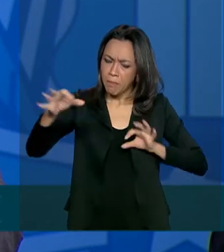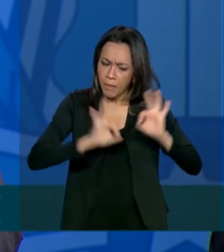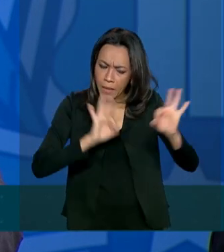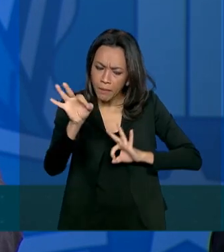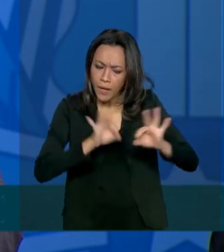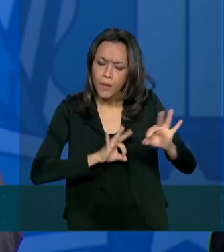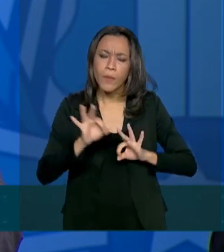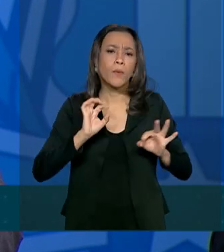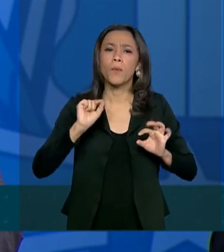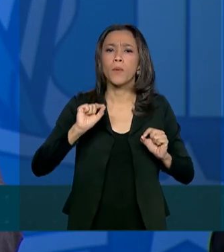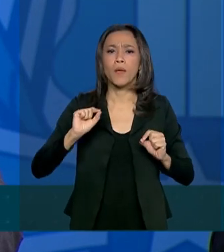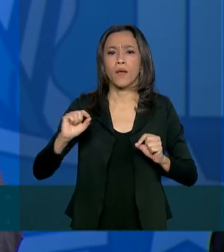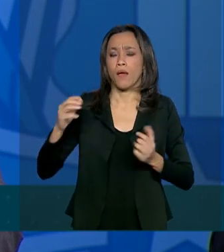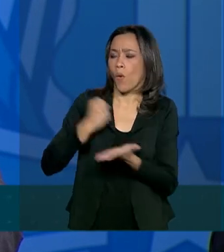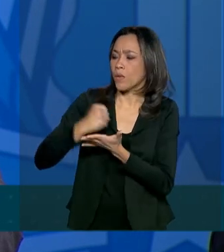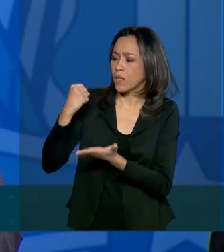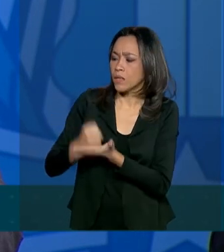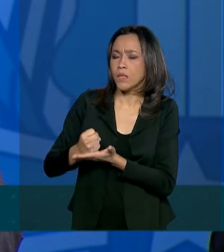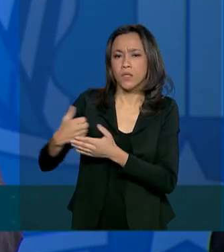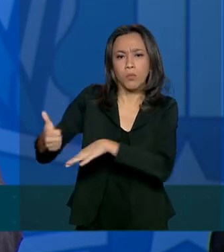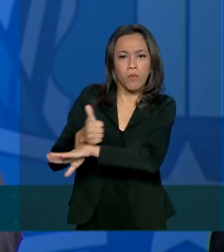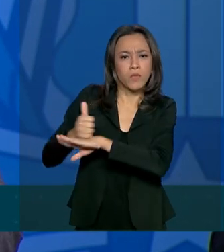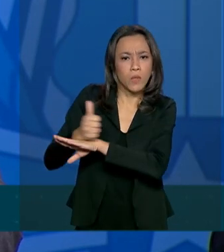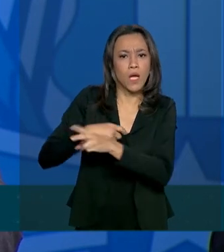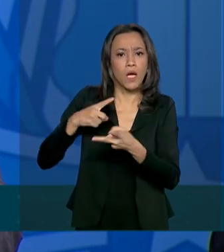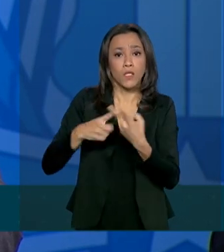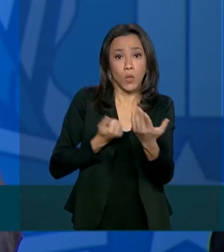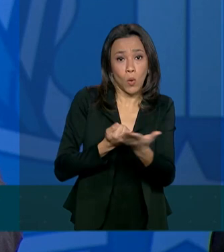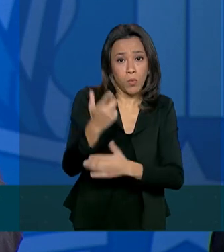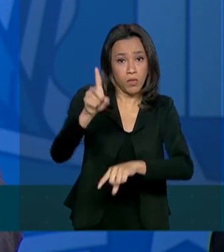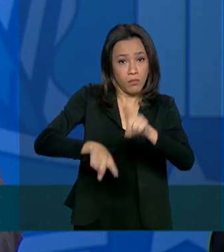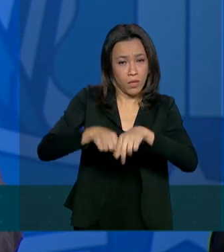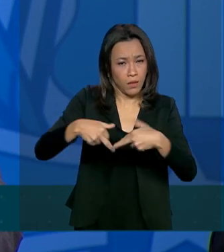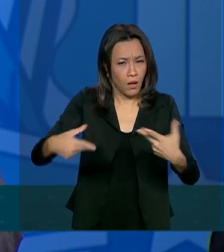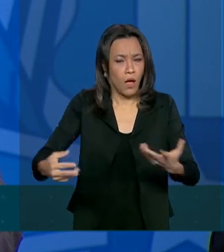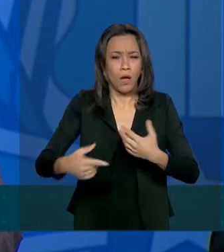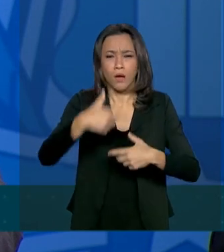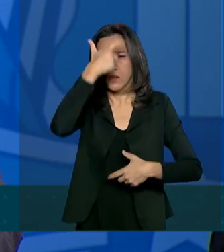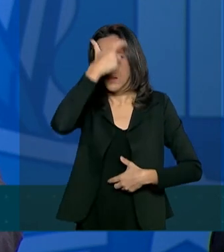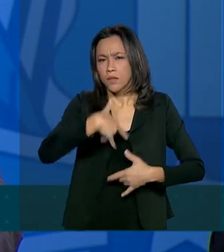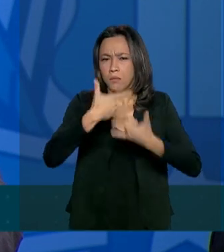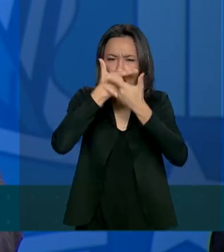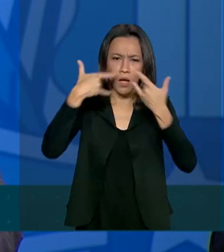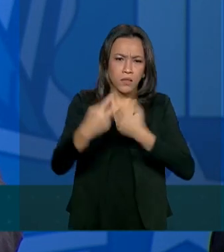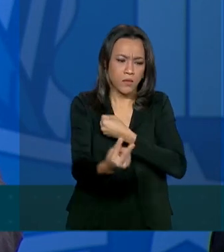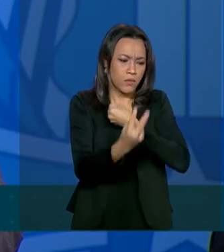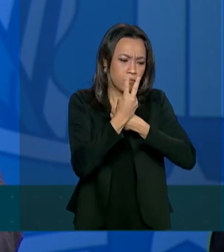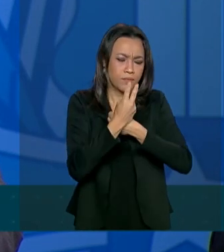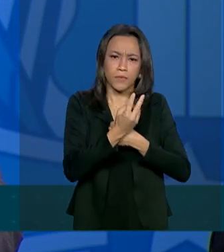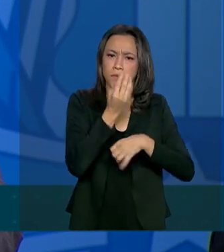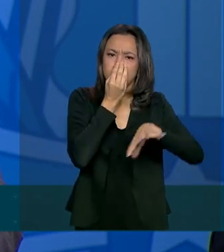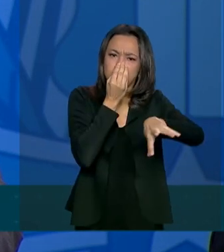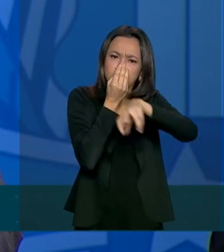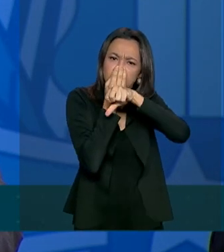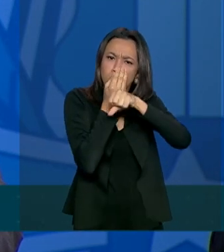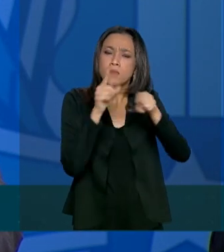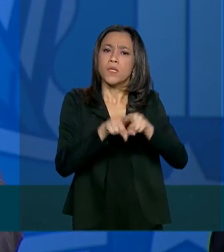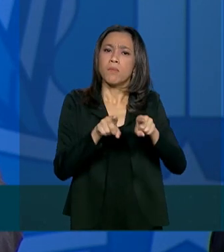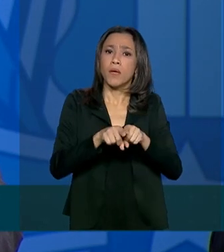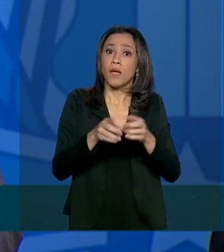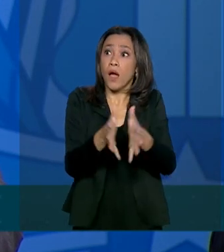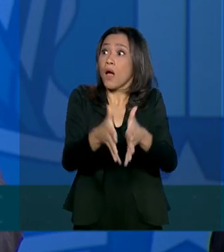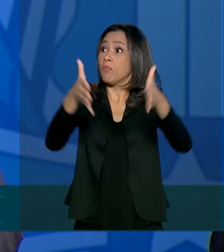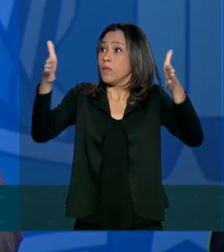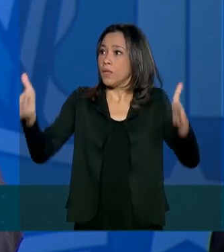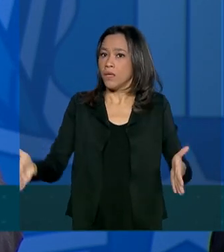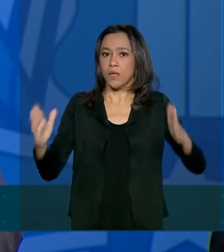contratando profissionais, adquirindo insumos, equipamentos, EPI, ventiladores, ampliando estruturas hospitalares,